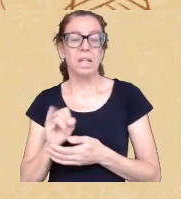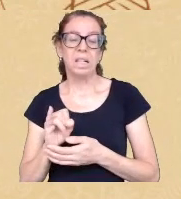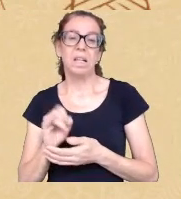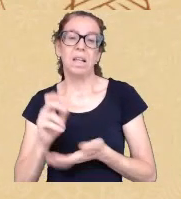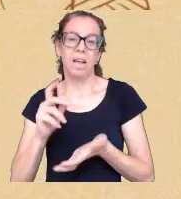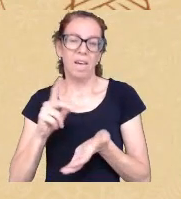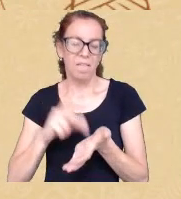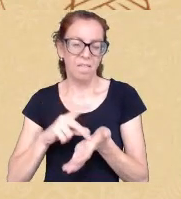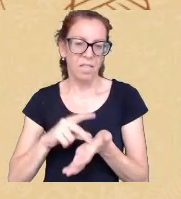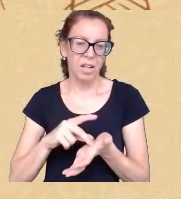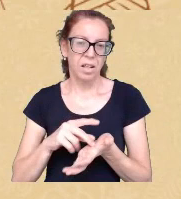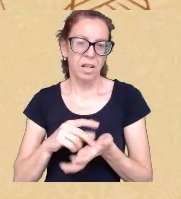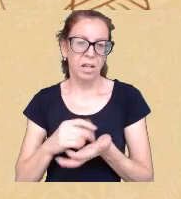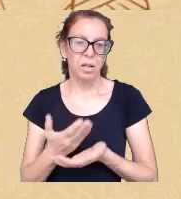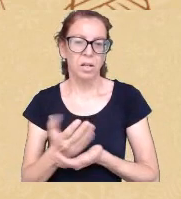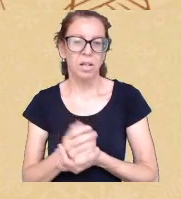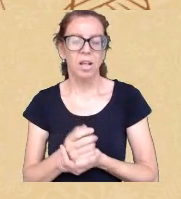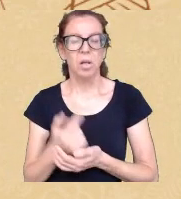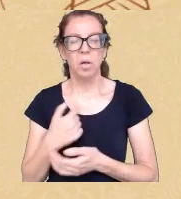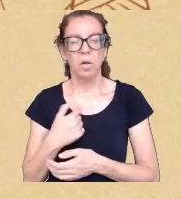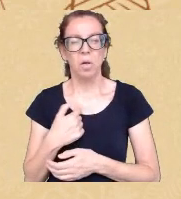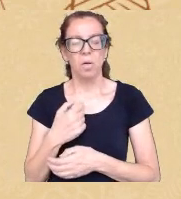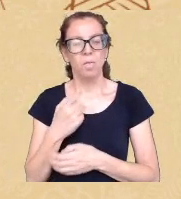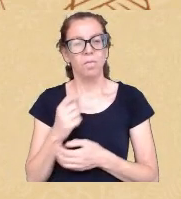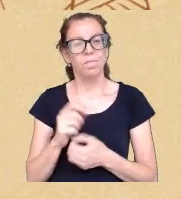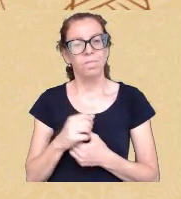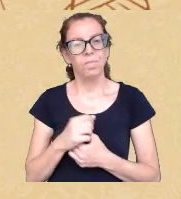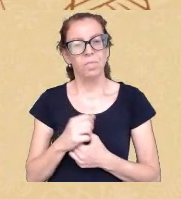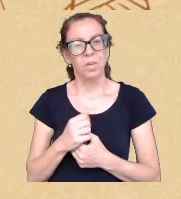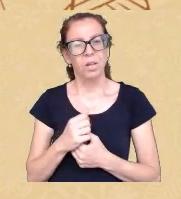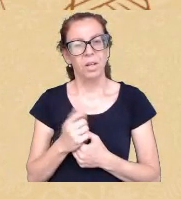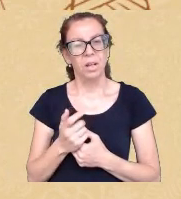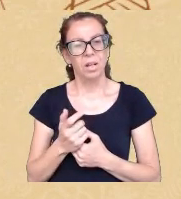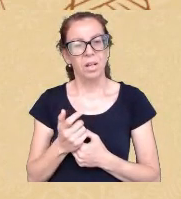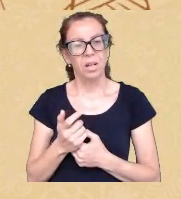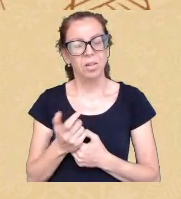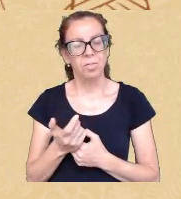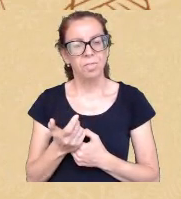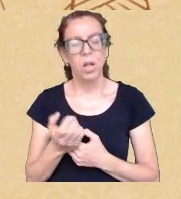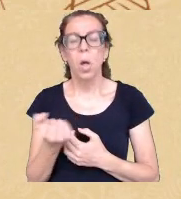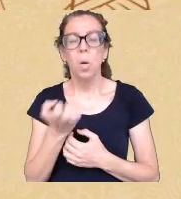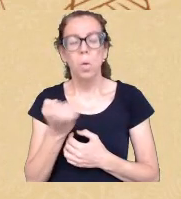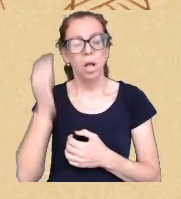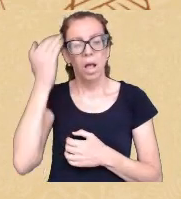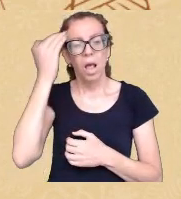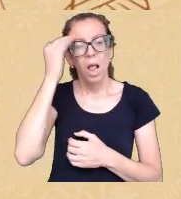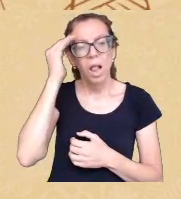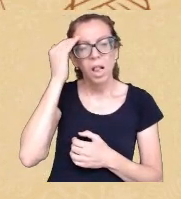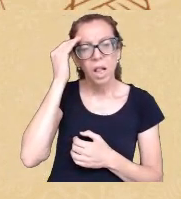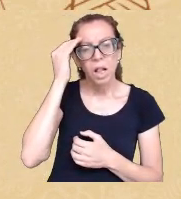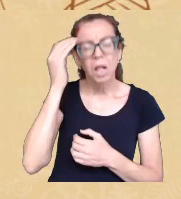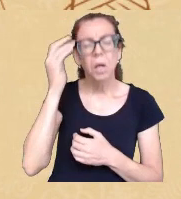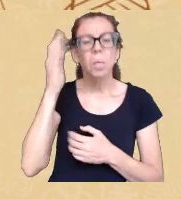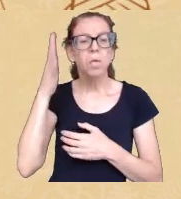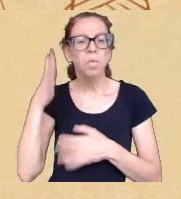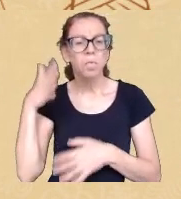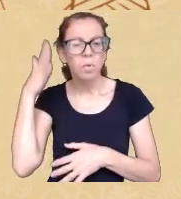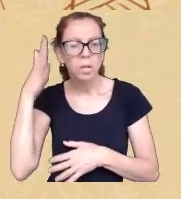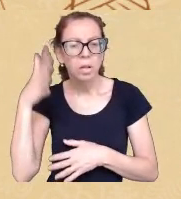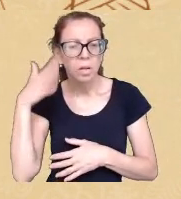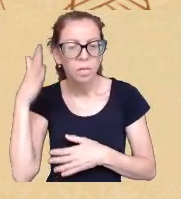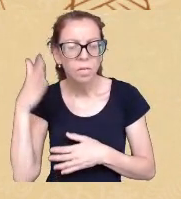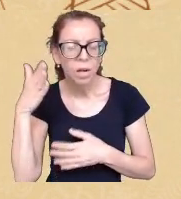eu fiquei um pouco assim tentando entender quando você acentuou a estratégia de enfrentamento no convencimento individual